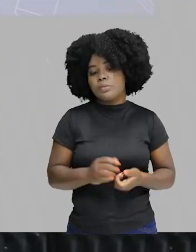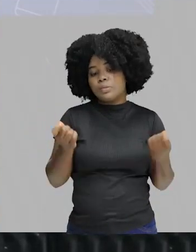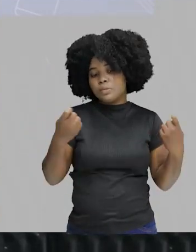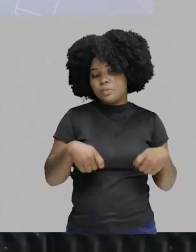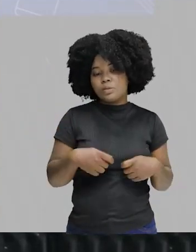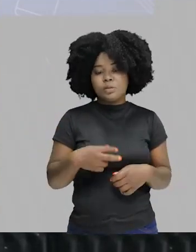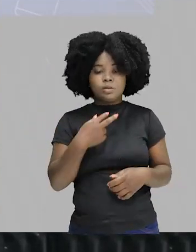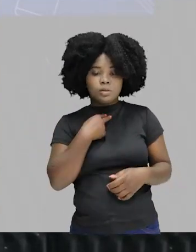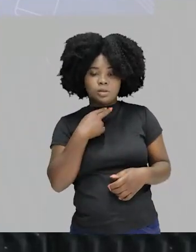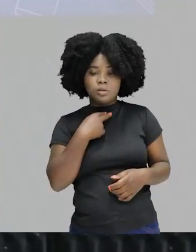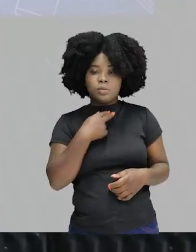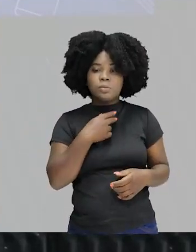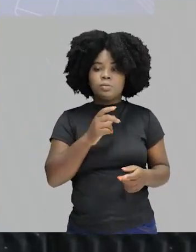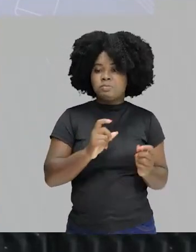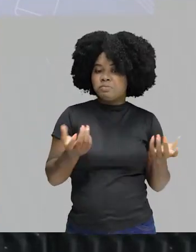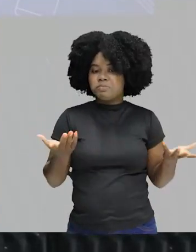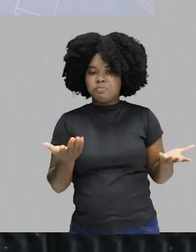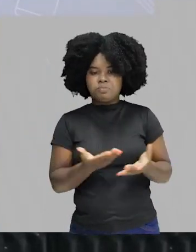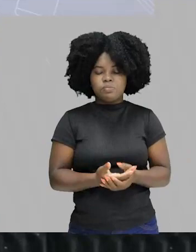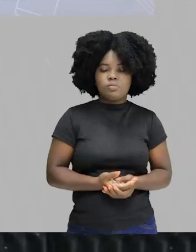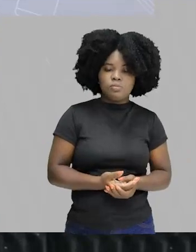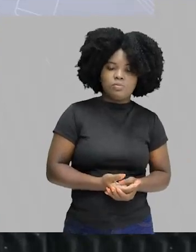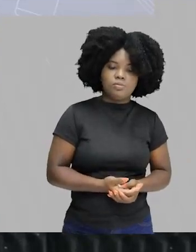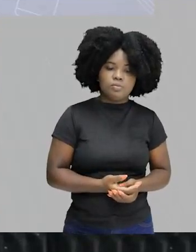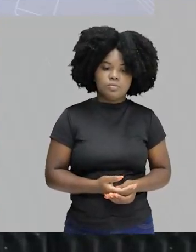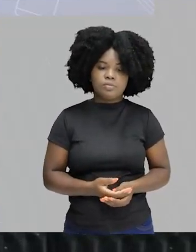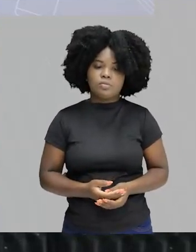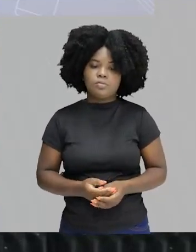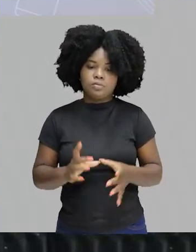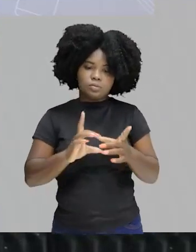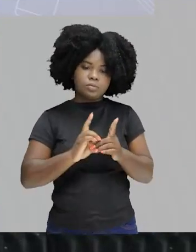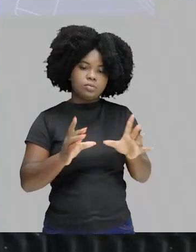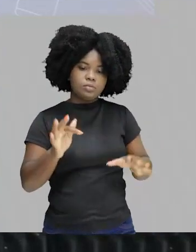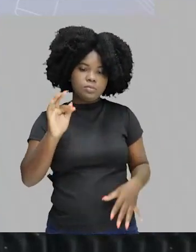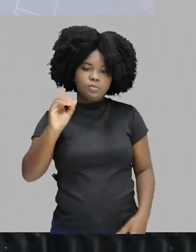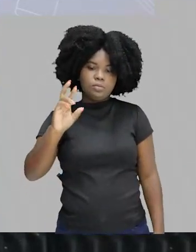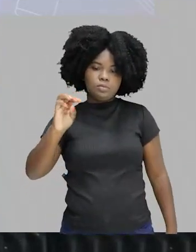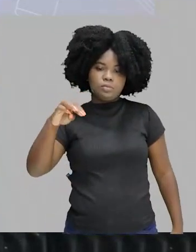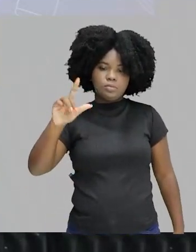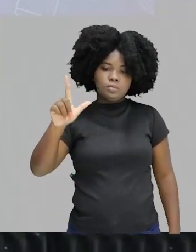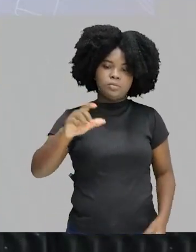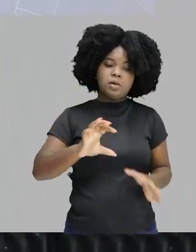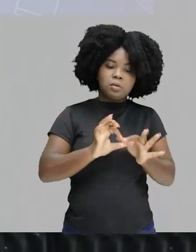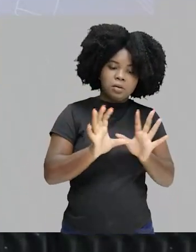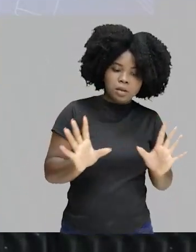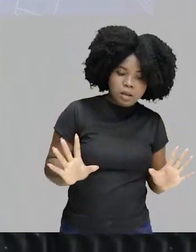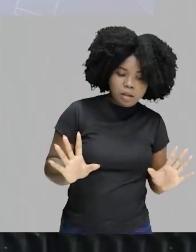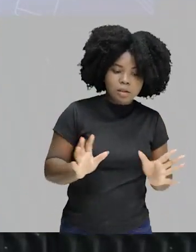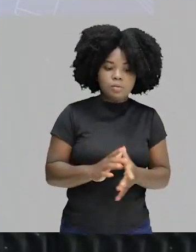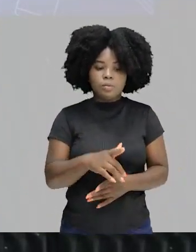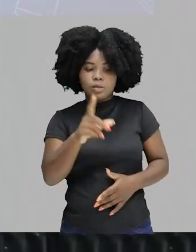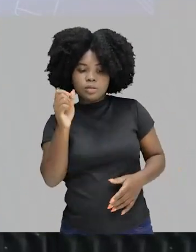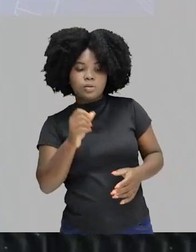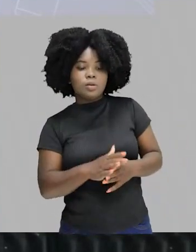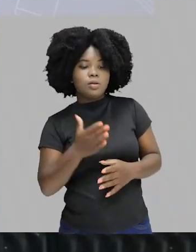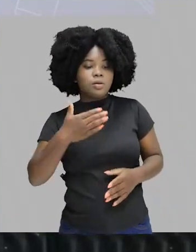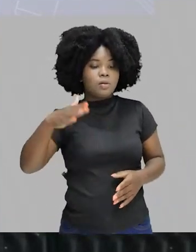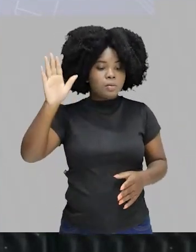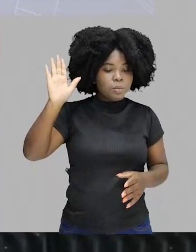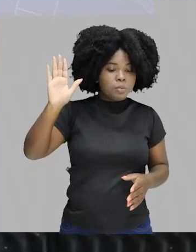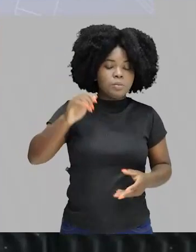negligenciada. Então, nós não temos como fazer uma democracia formal, em que você é uma abertura, um processo de escolha e participação muito grande,